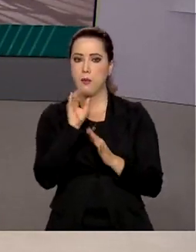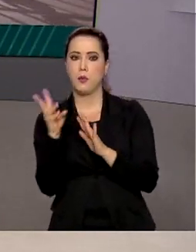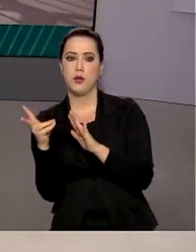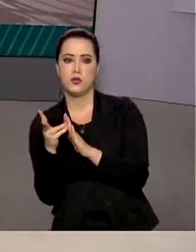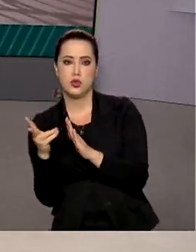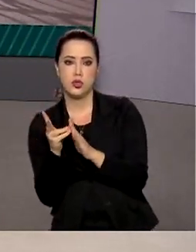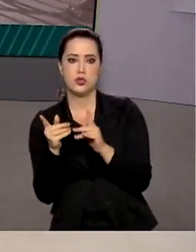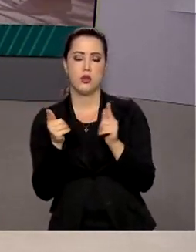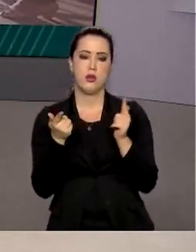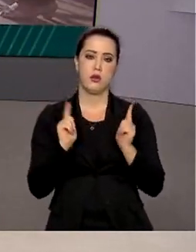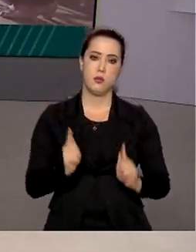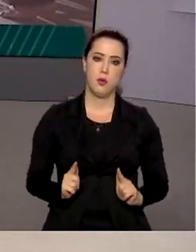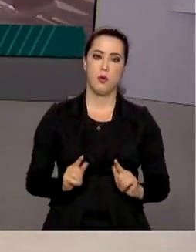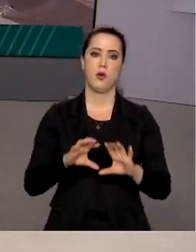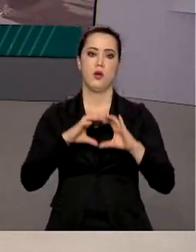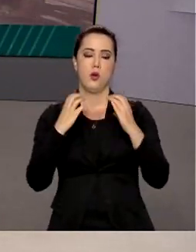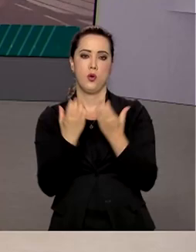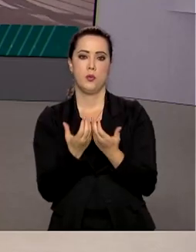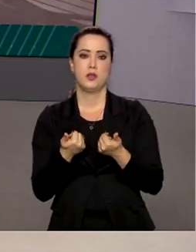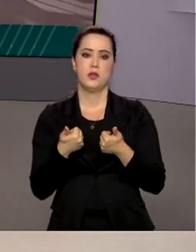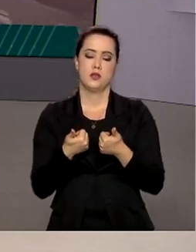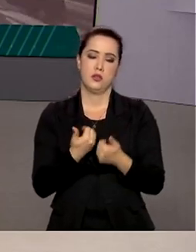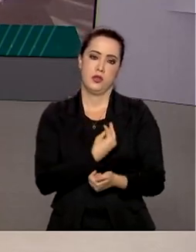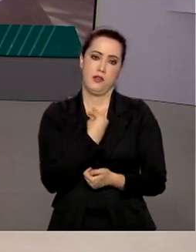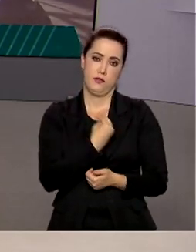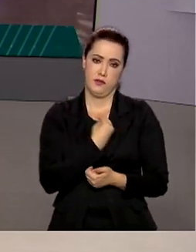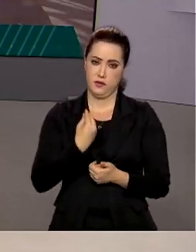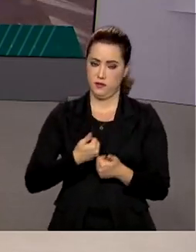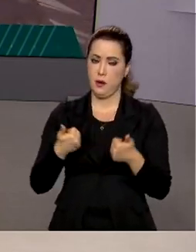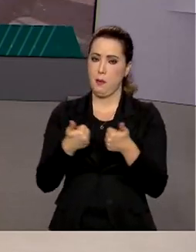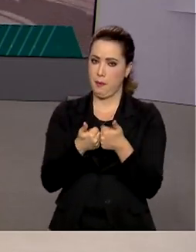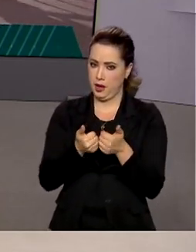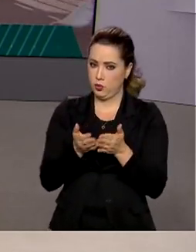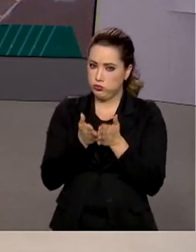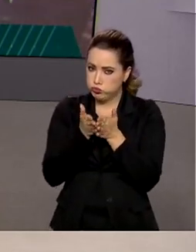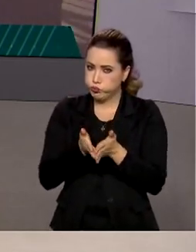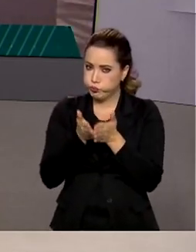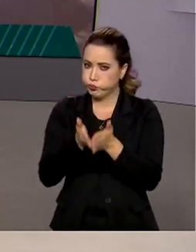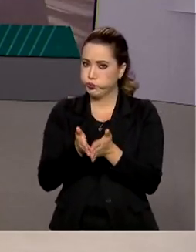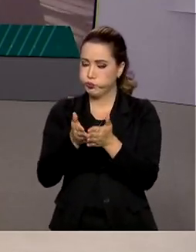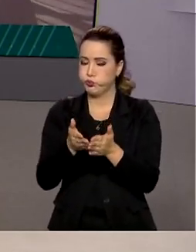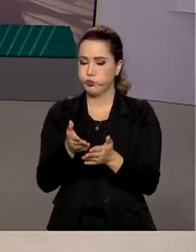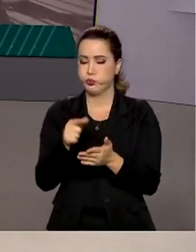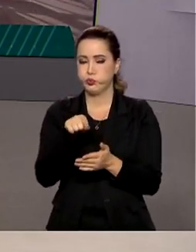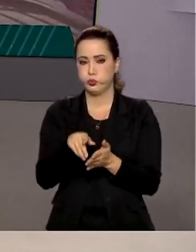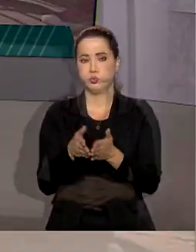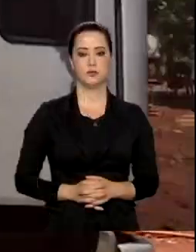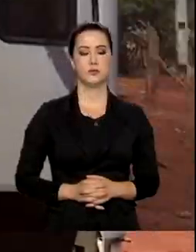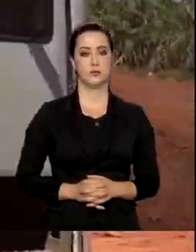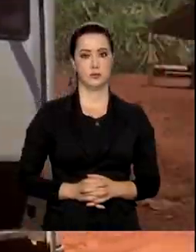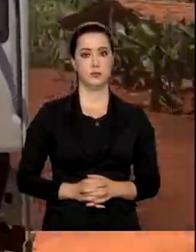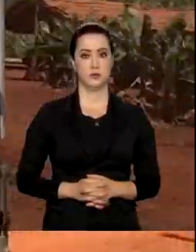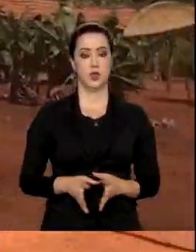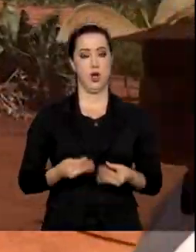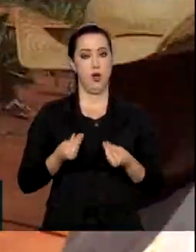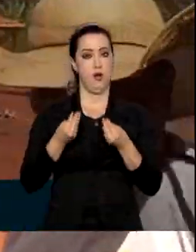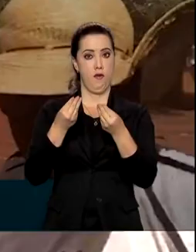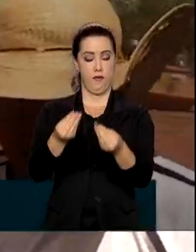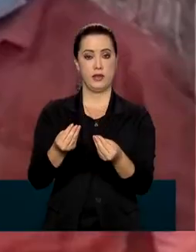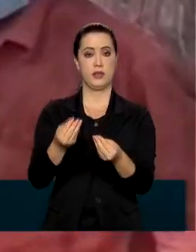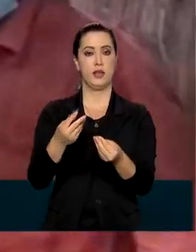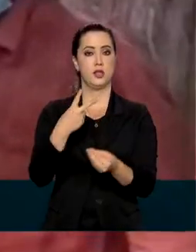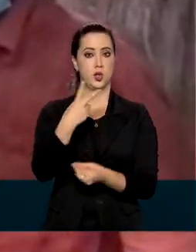comunidades ribeirinhas receberam mantimentos. E em 2021, o trabalho continua. Foram atendidas